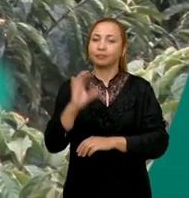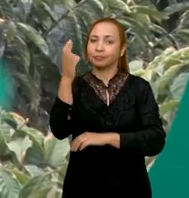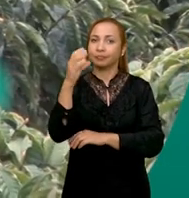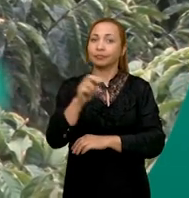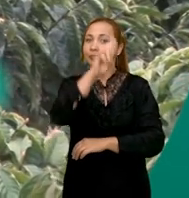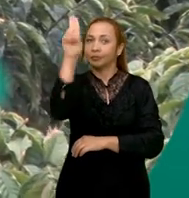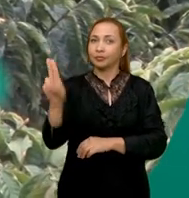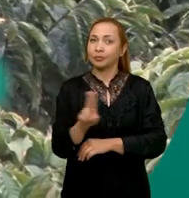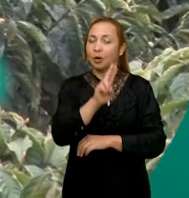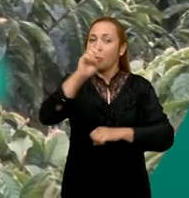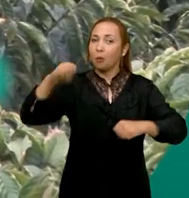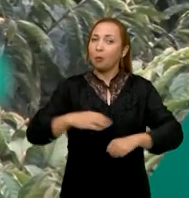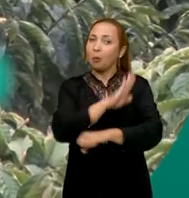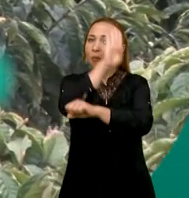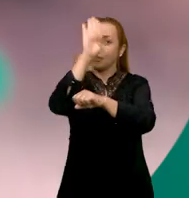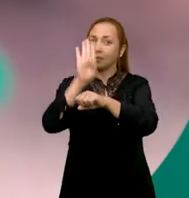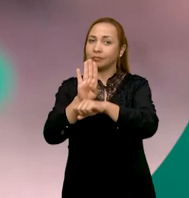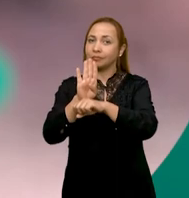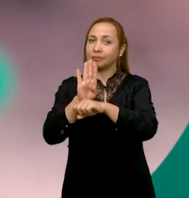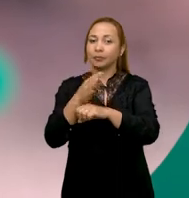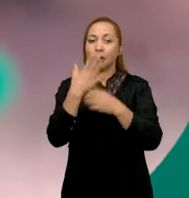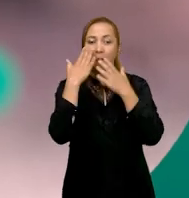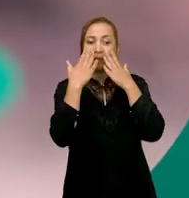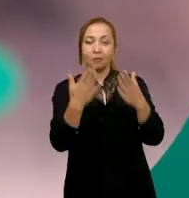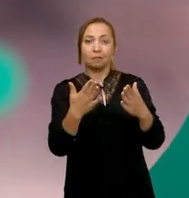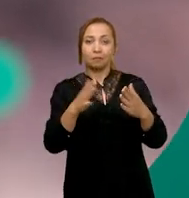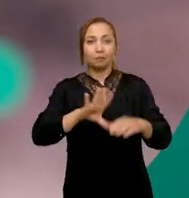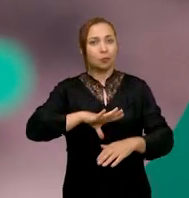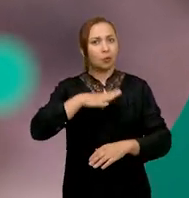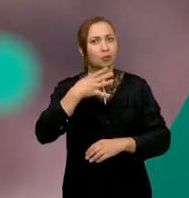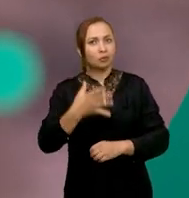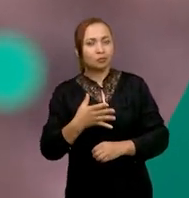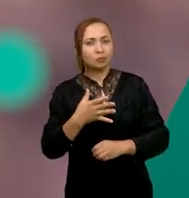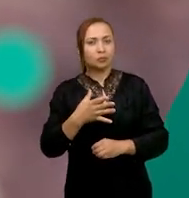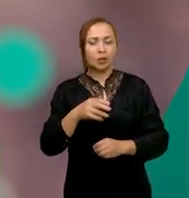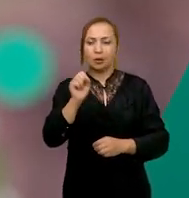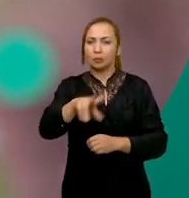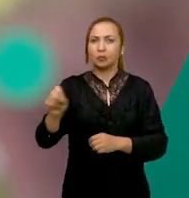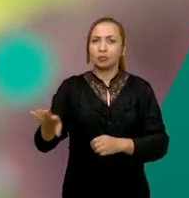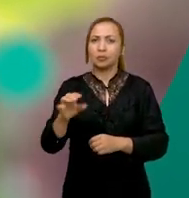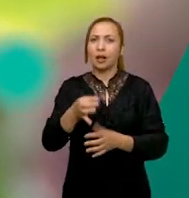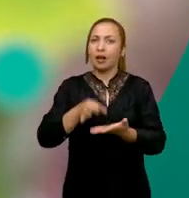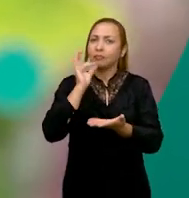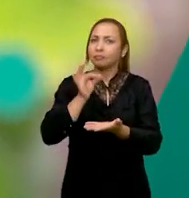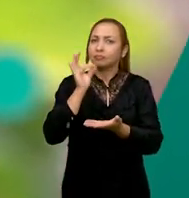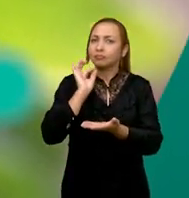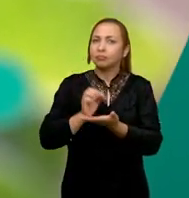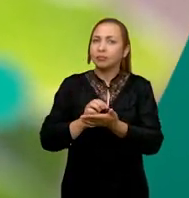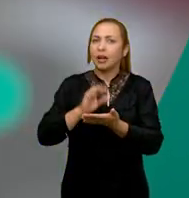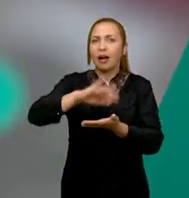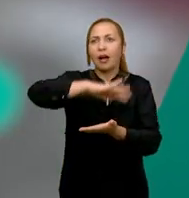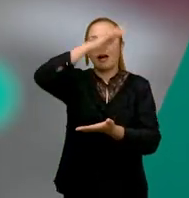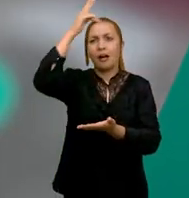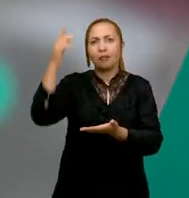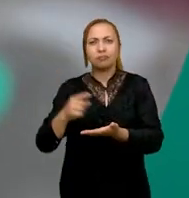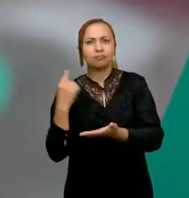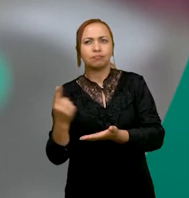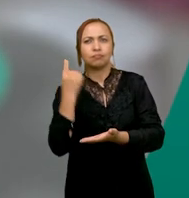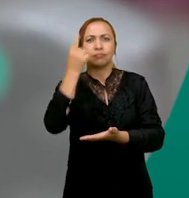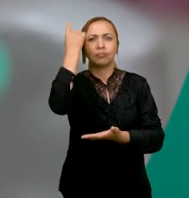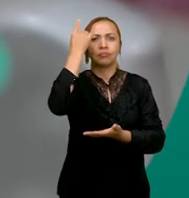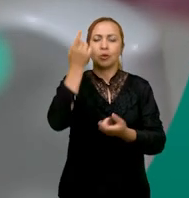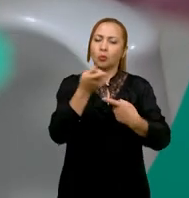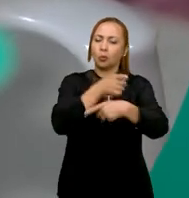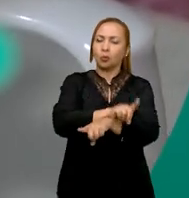cientistas da Universidade Estadual do Sudoeste da Bahia encaram o desafio de plantar café conilon em altitudes totalmente contrárias